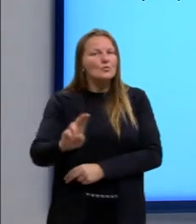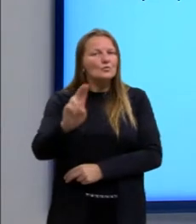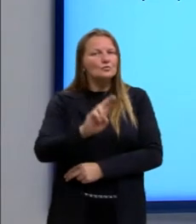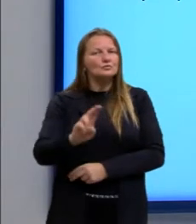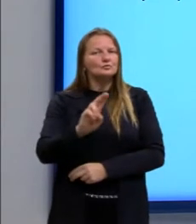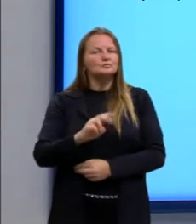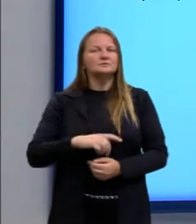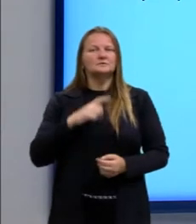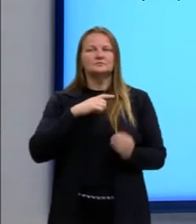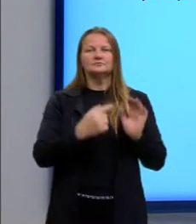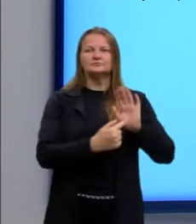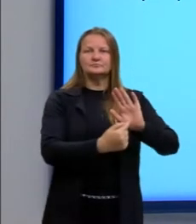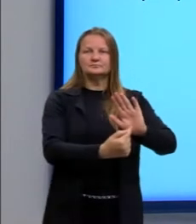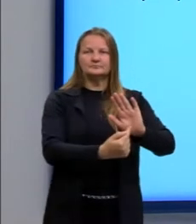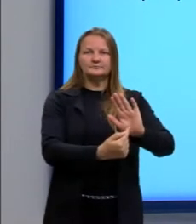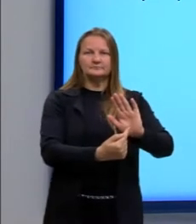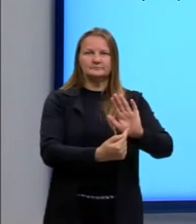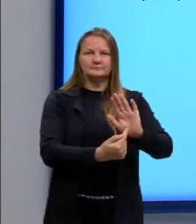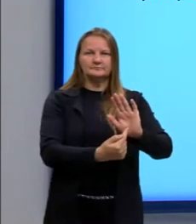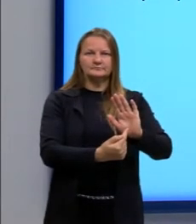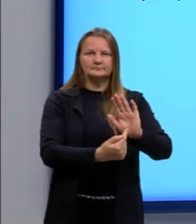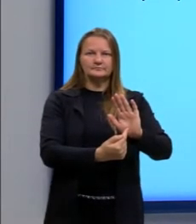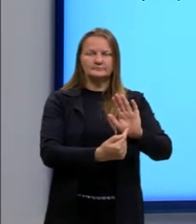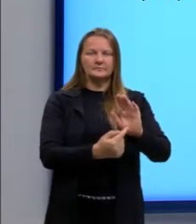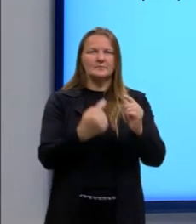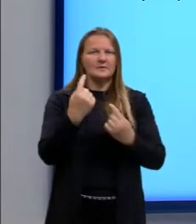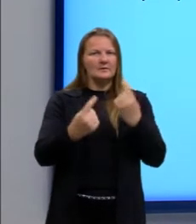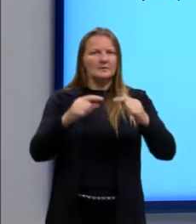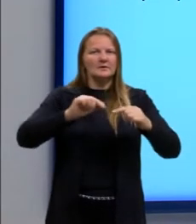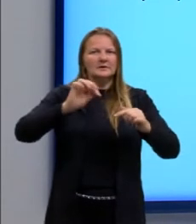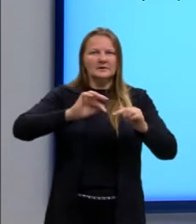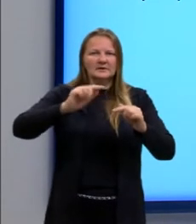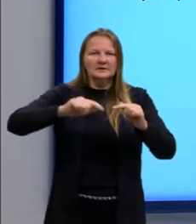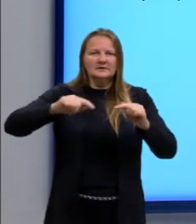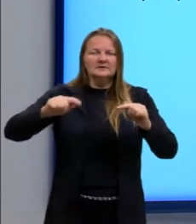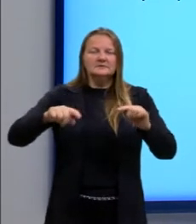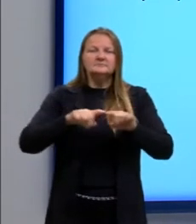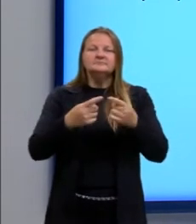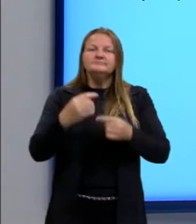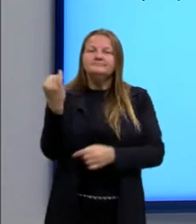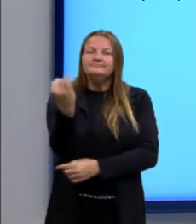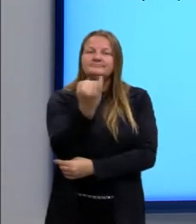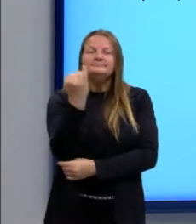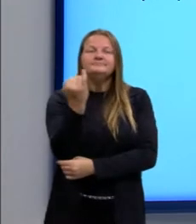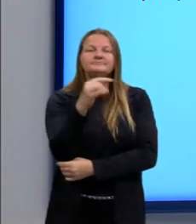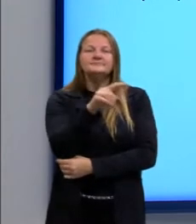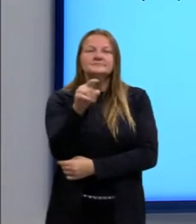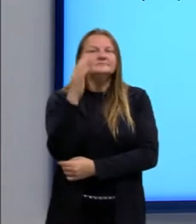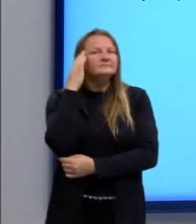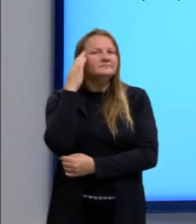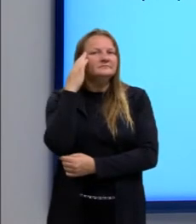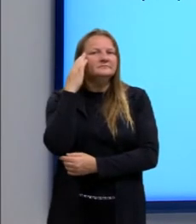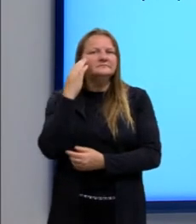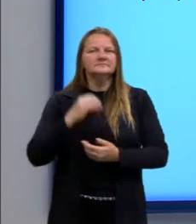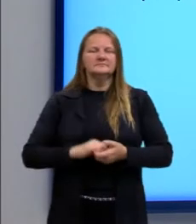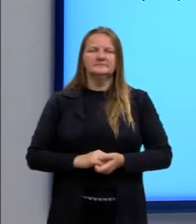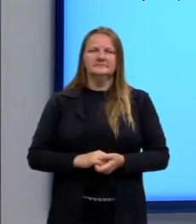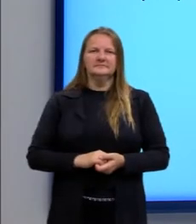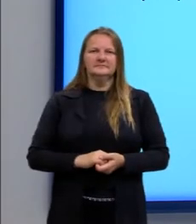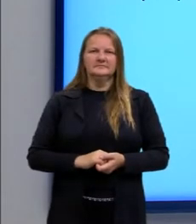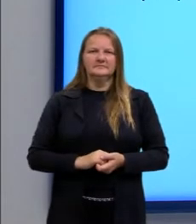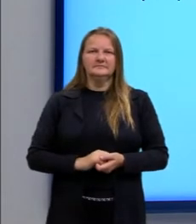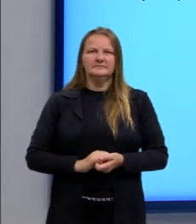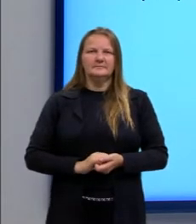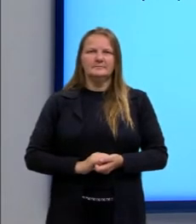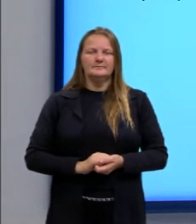as que eu trouxe aqui hoje, elas são mais variadas, certo? Mas ela é muito importante de se saber operar com